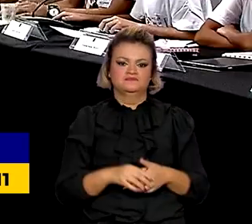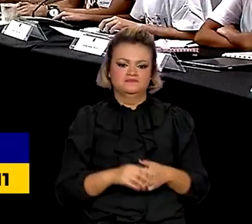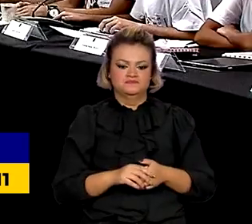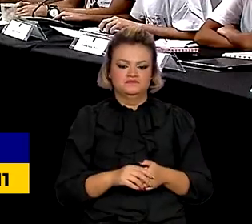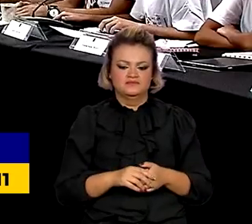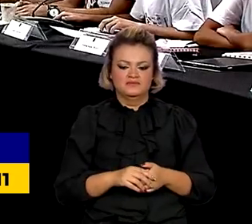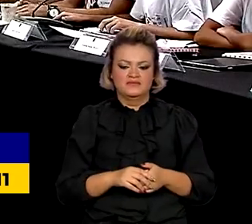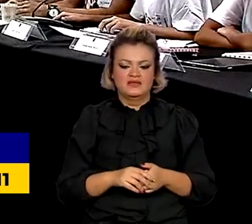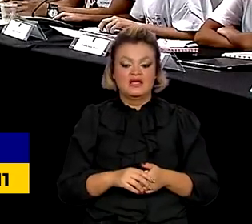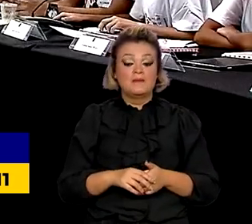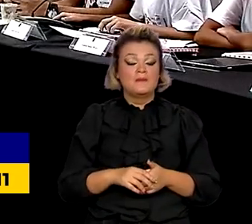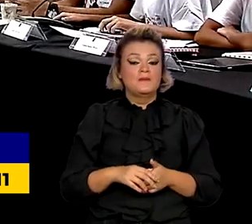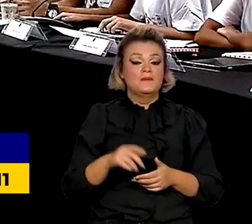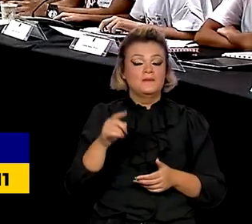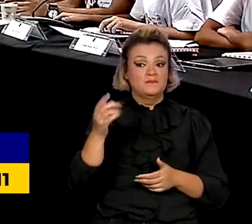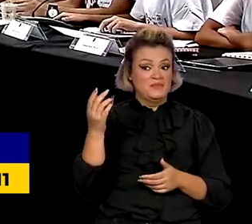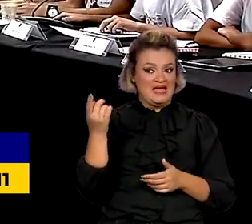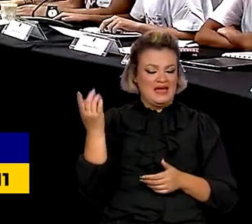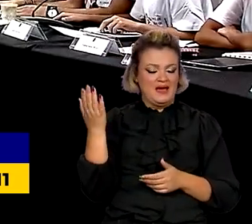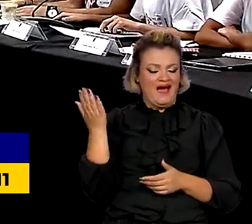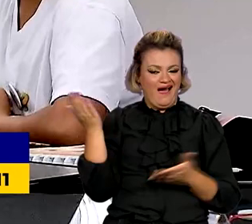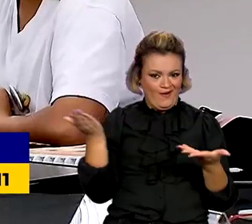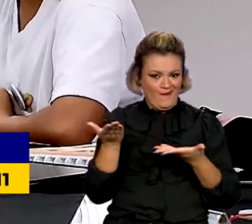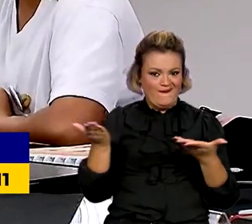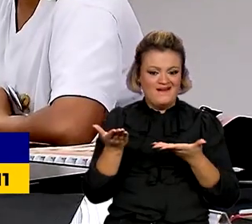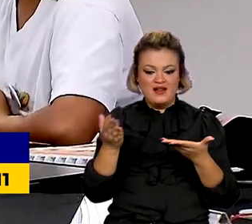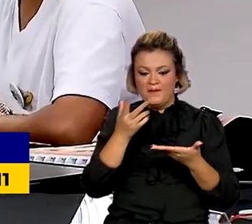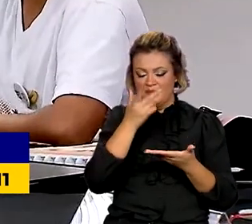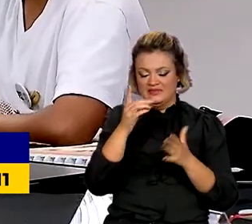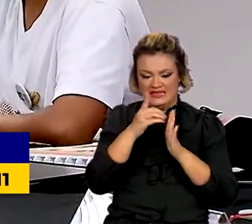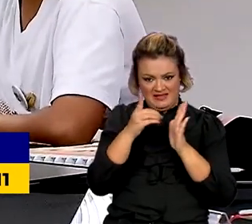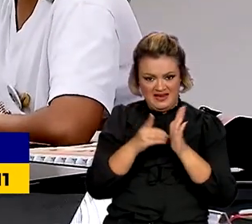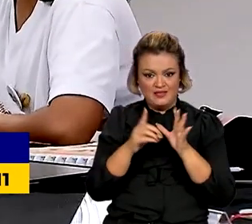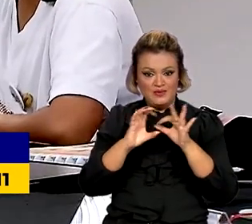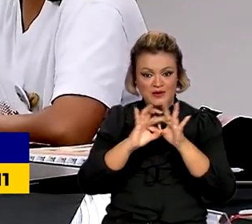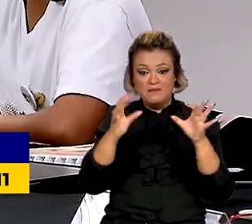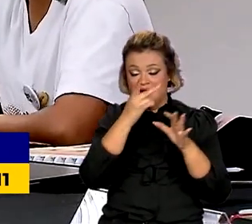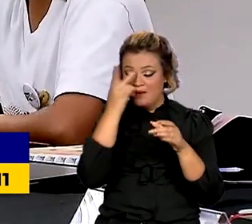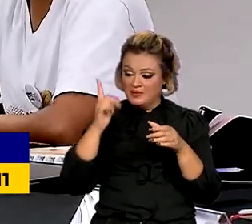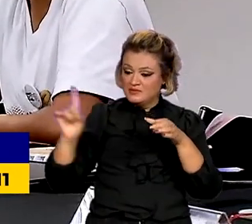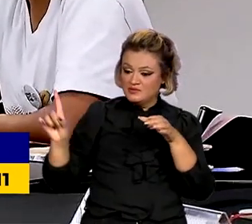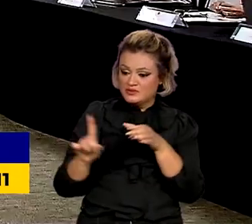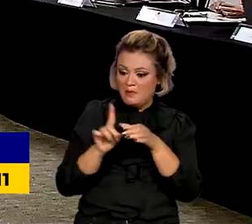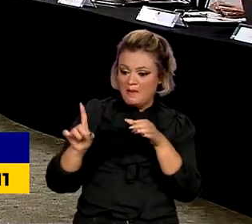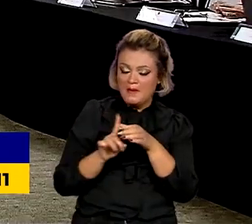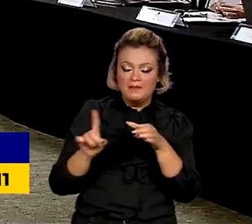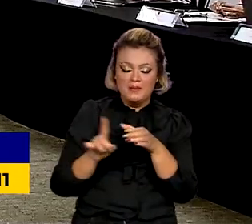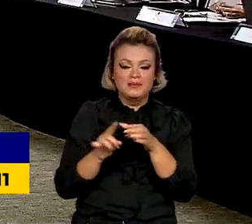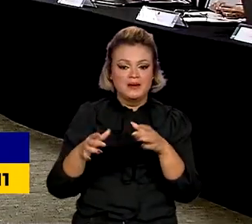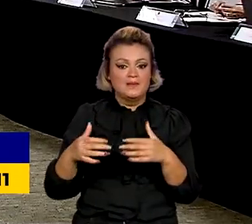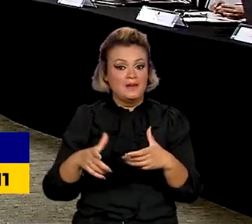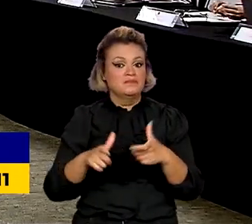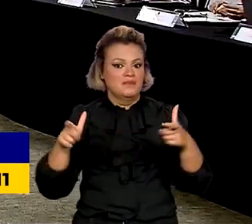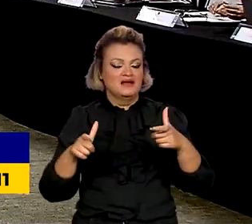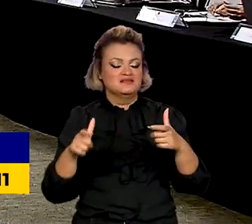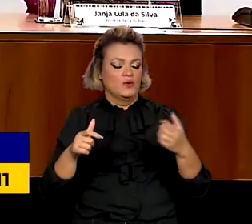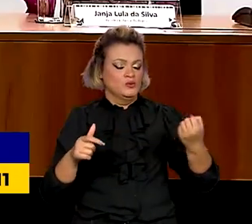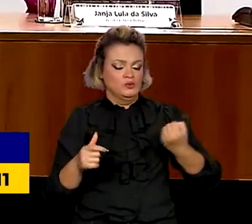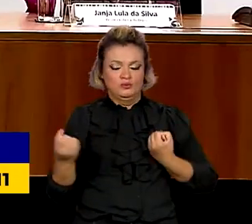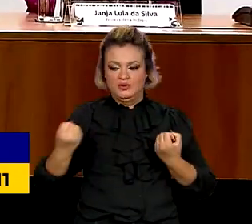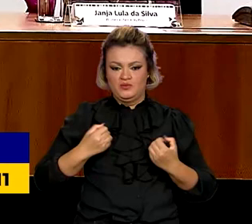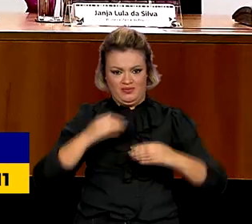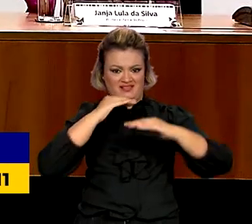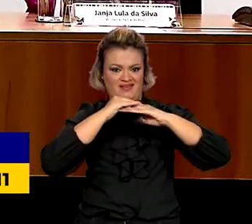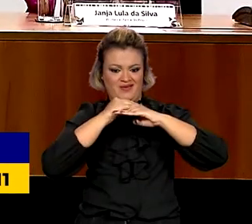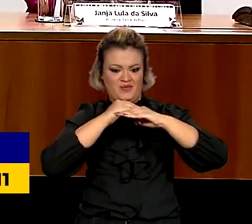Esta foi a primeira Assembleia do Conanda após decreto que determinou a paridade na representação governamental e